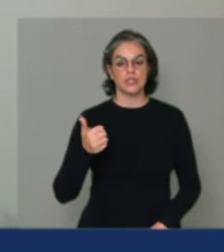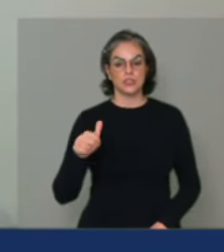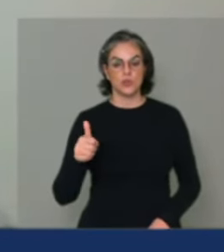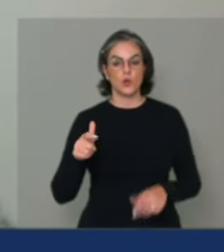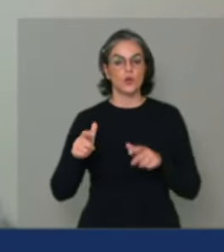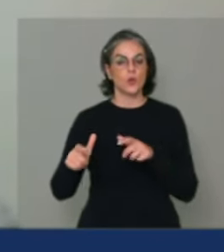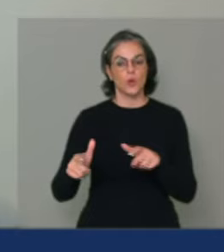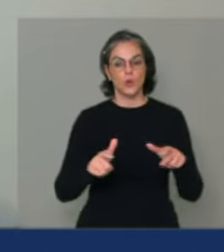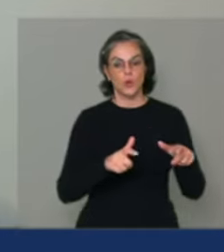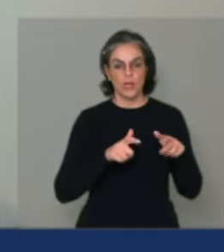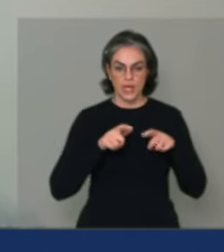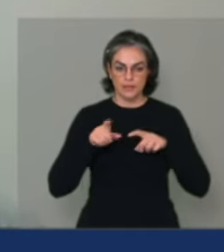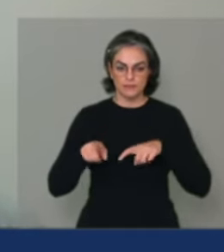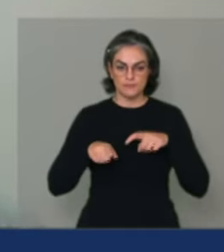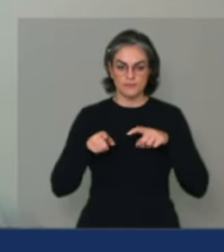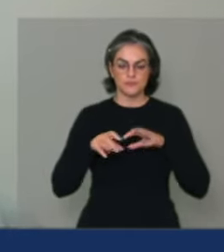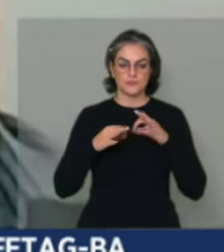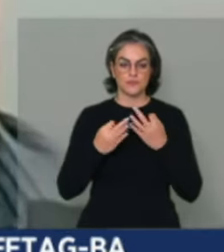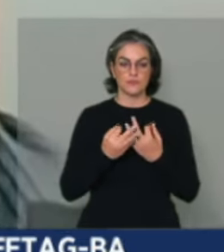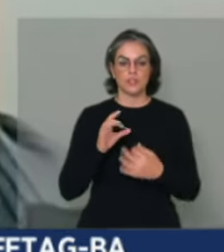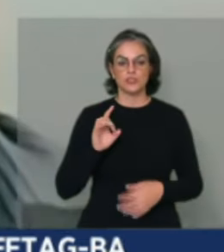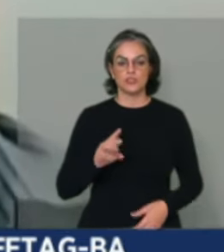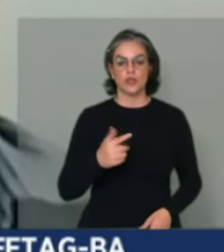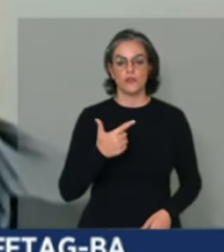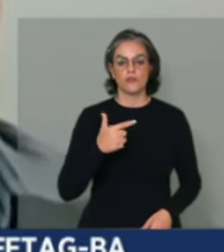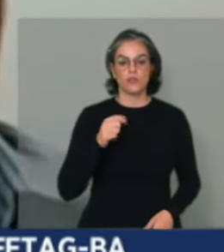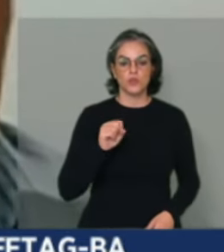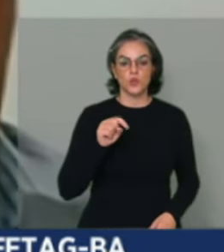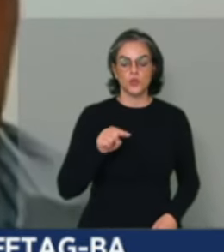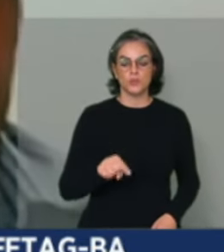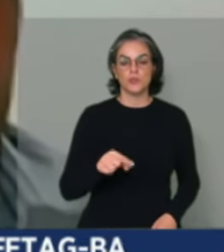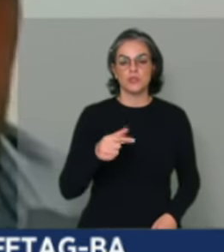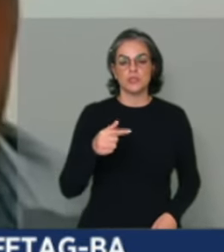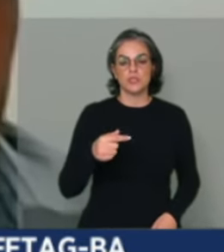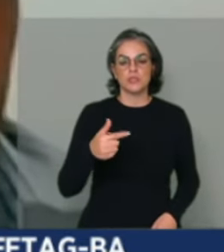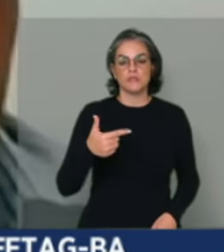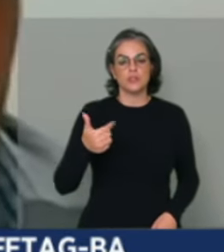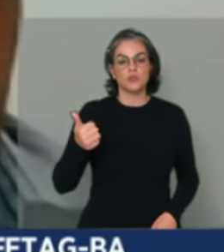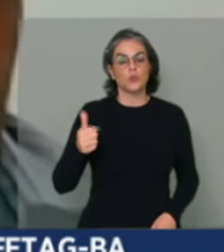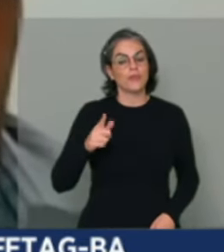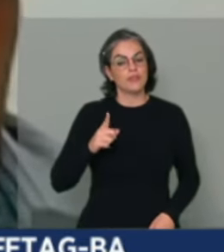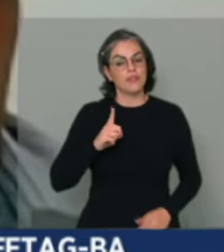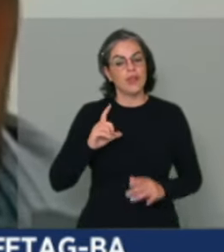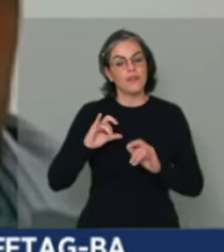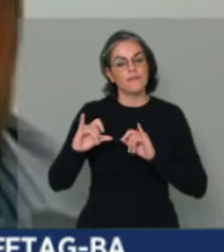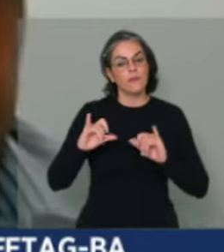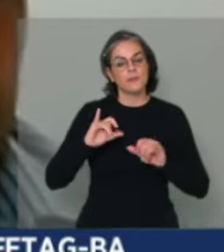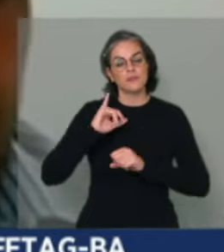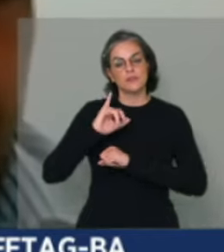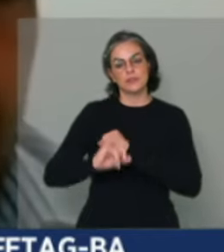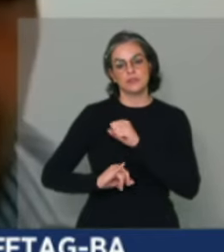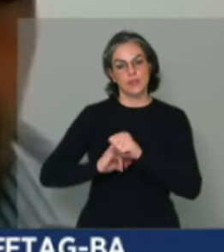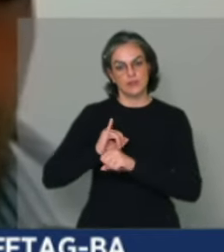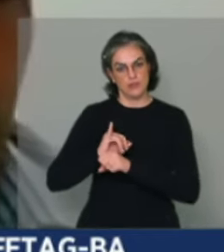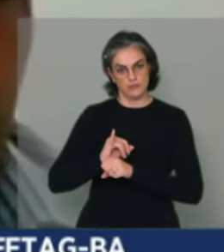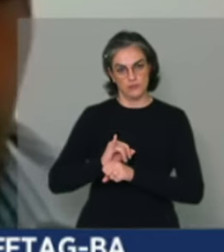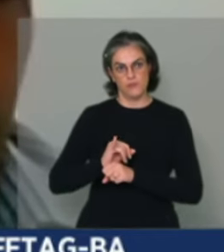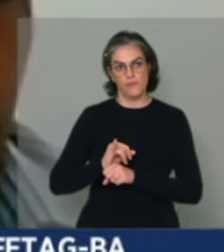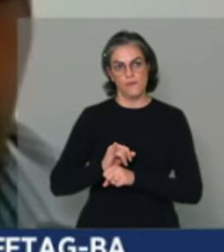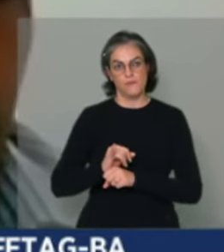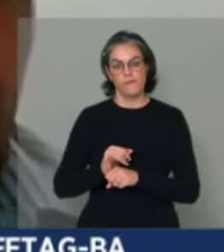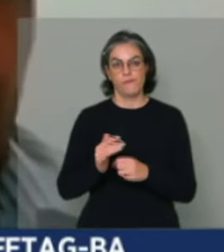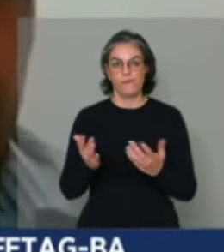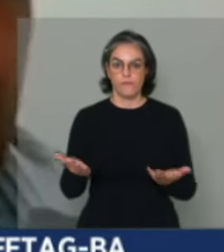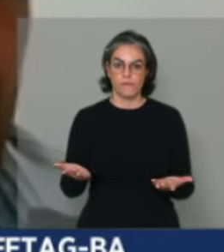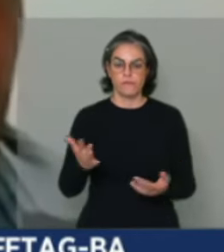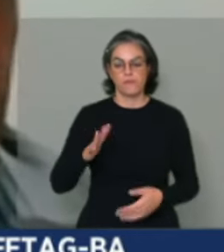e apenas 28.721 recebe a informação via internet, que corresponde a